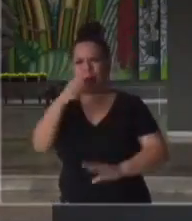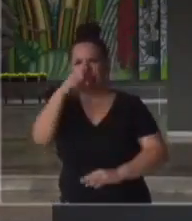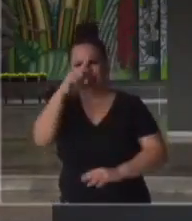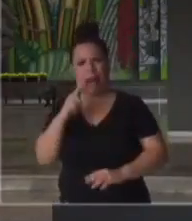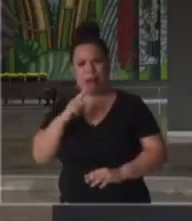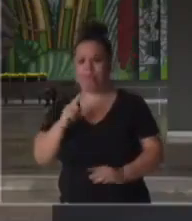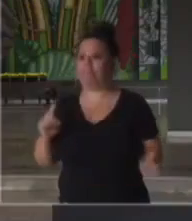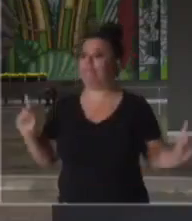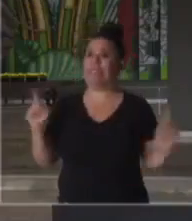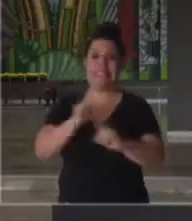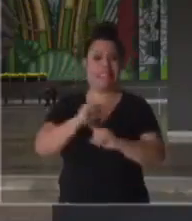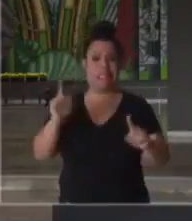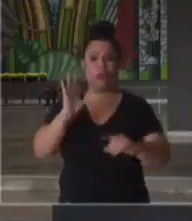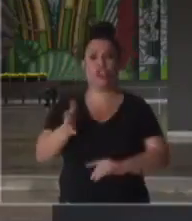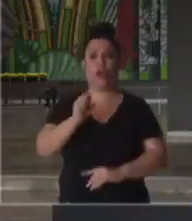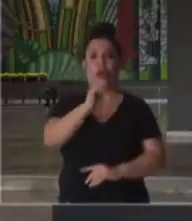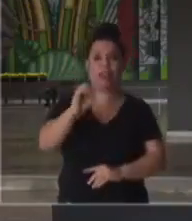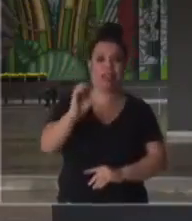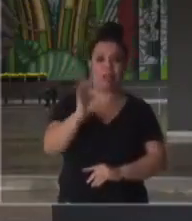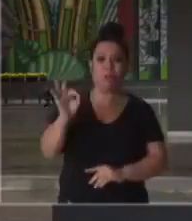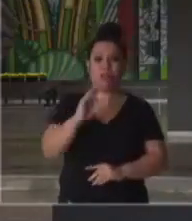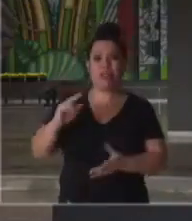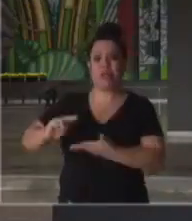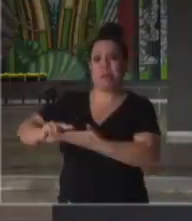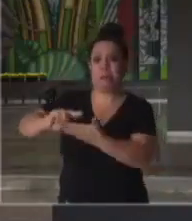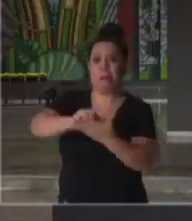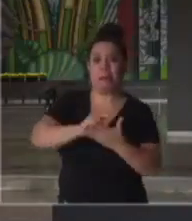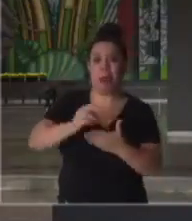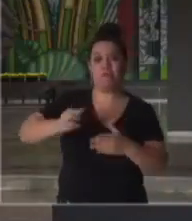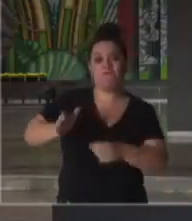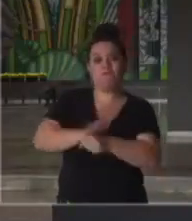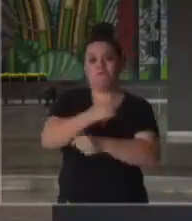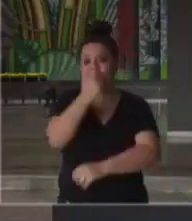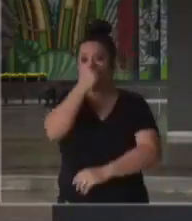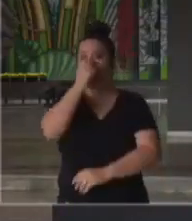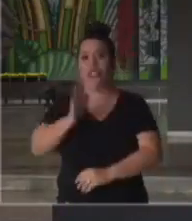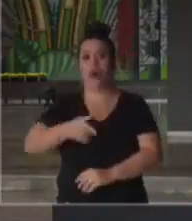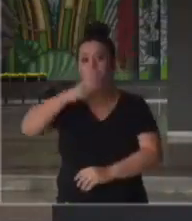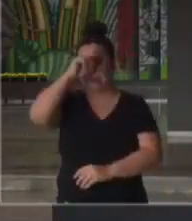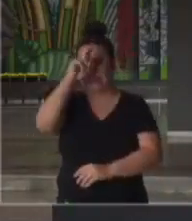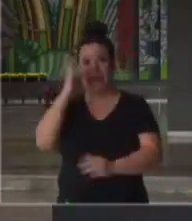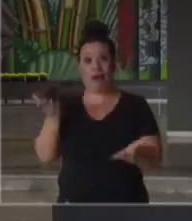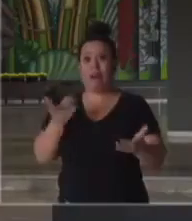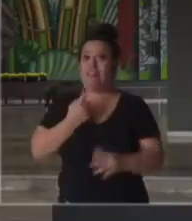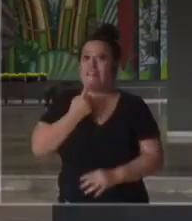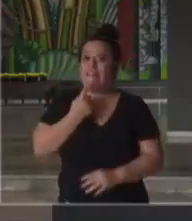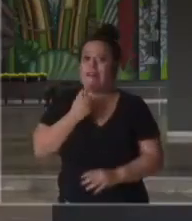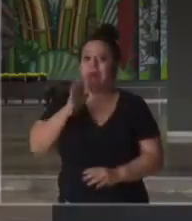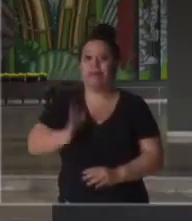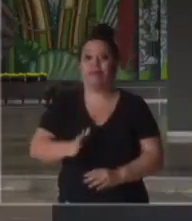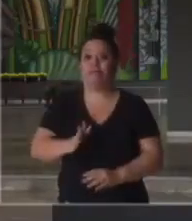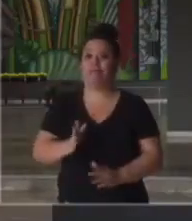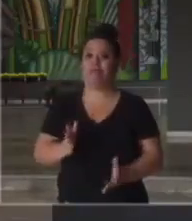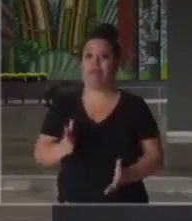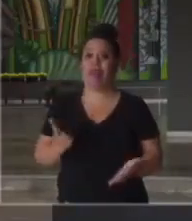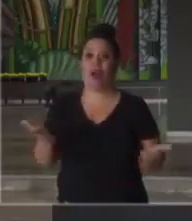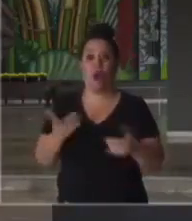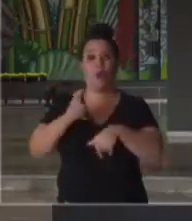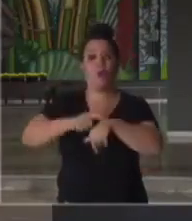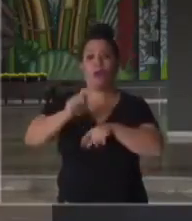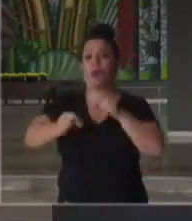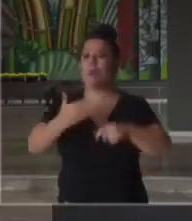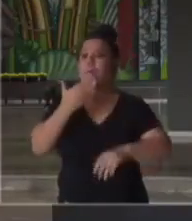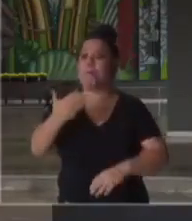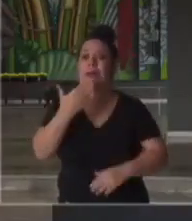80% de leitos? Não, estamos no vermelho. É momento de pedir, não saiam de casa,